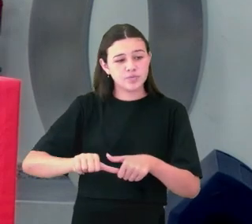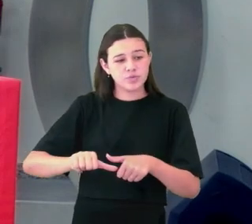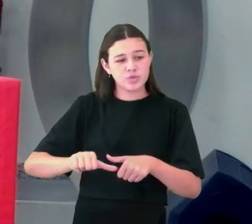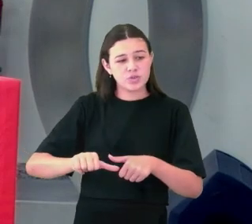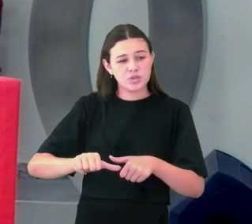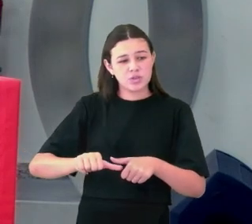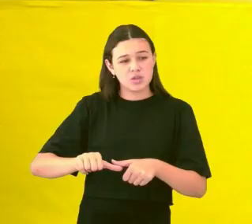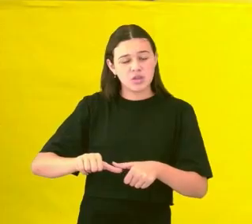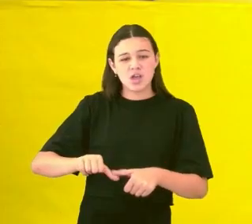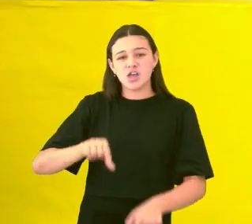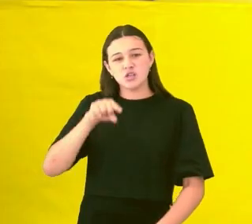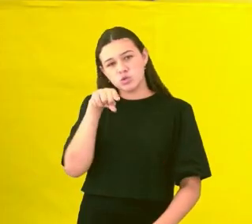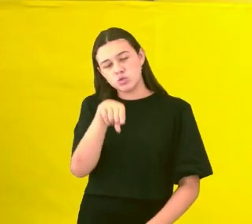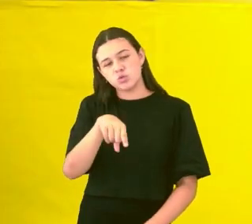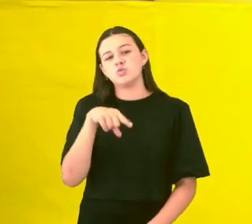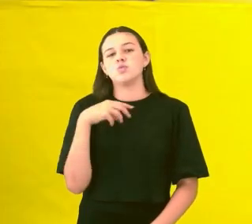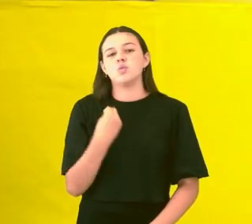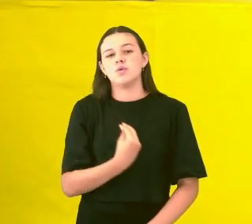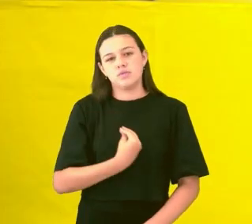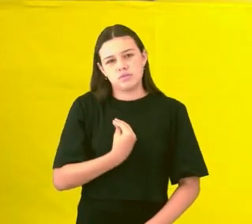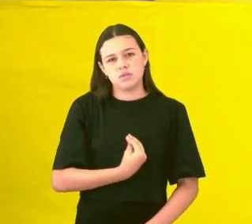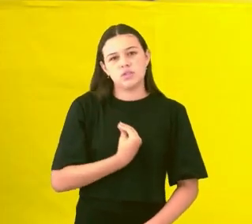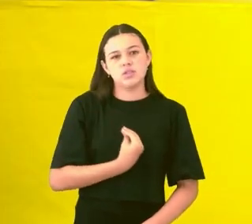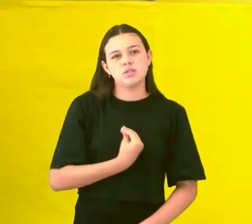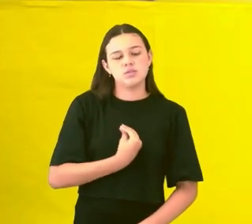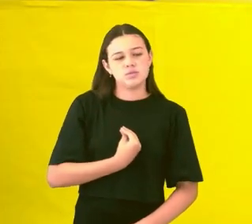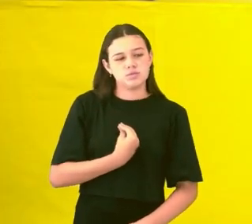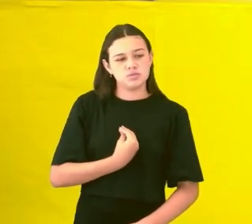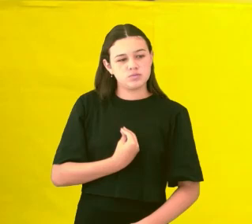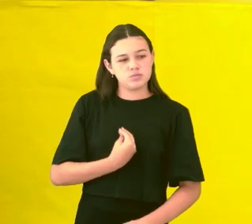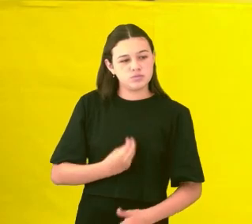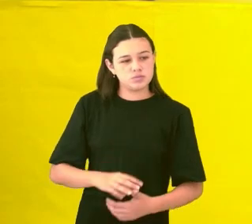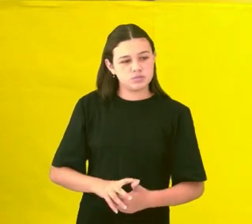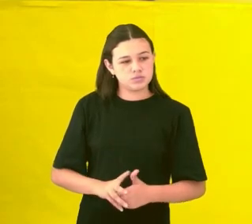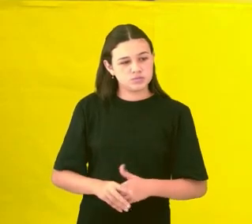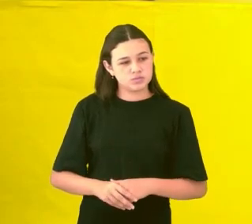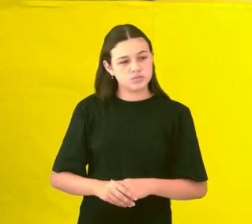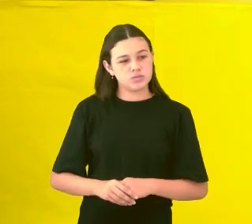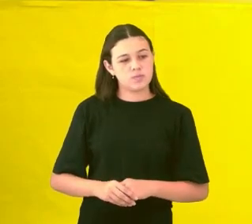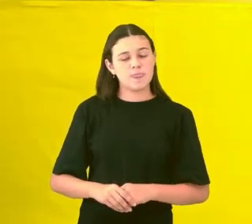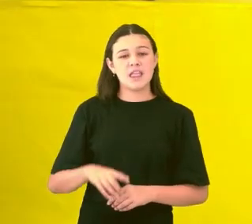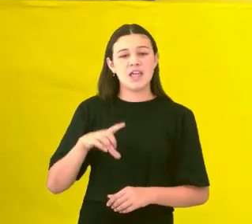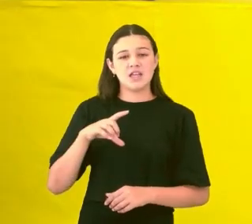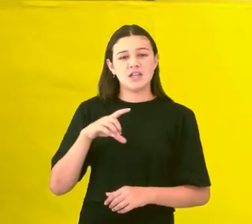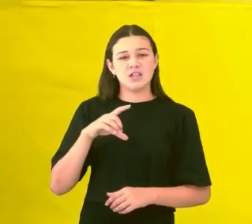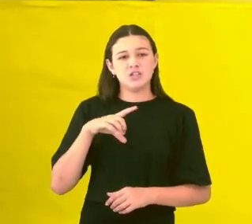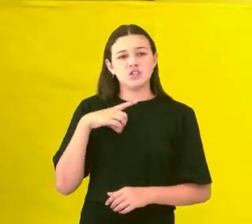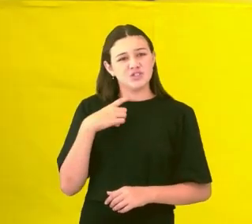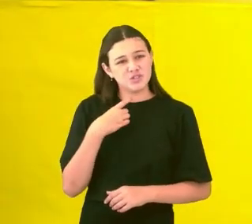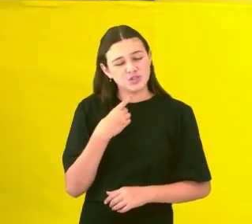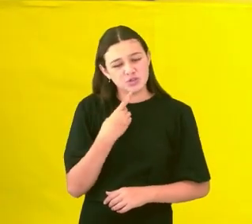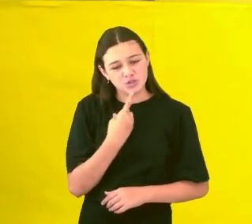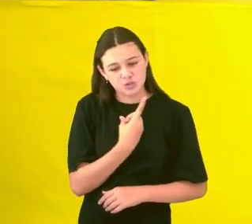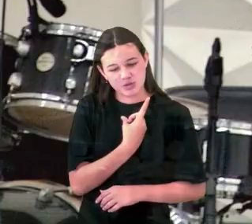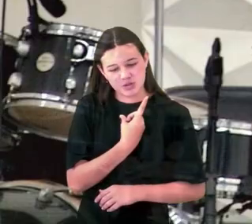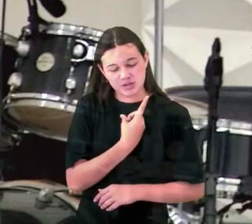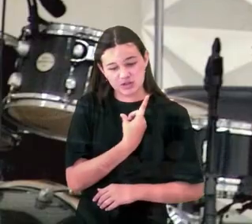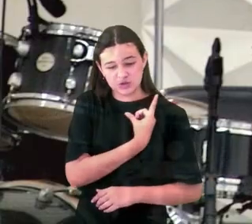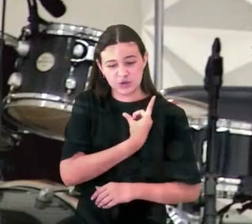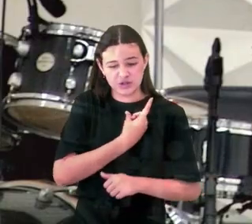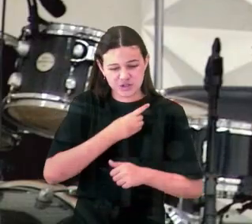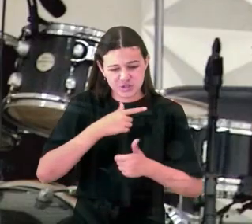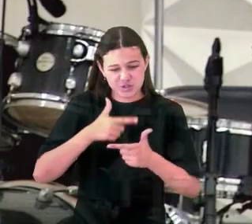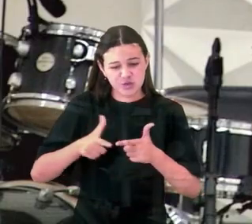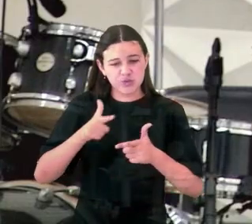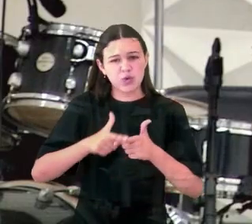dizendo, olha, nós mergulhamos no caos, nós nos afastamos de Deus, nós temos que resgatar a unicidade de Deus entre nós. Era,